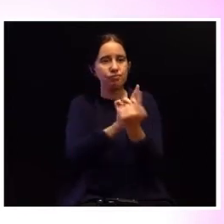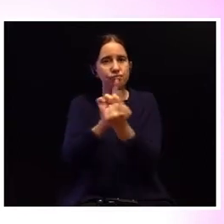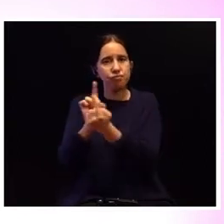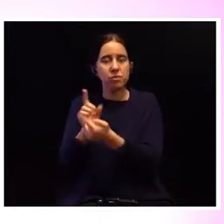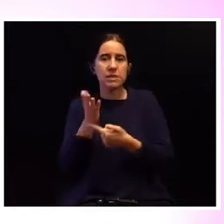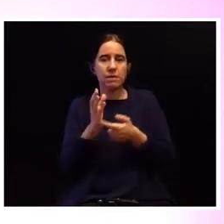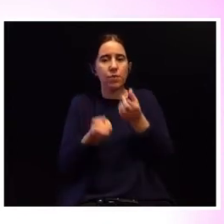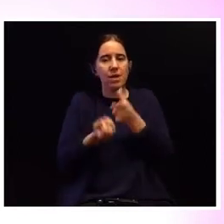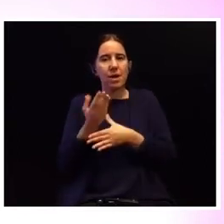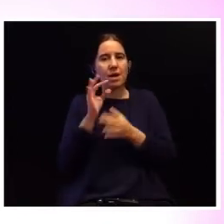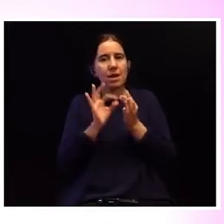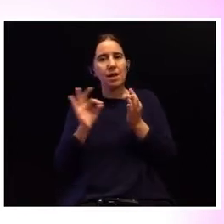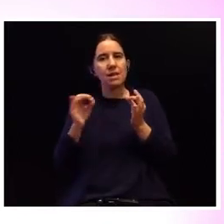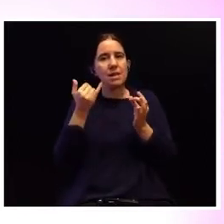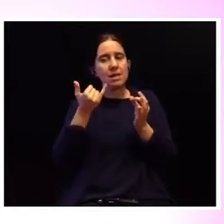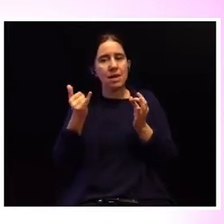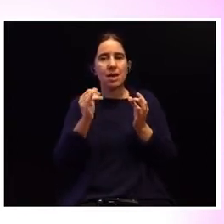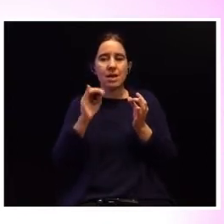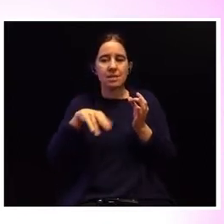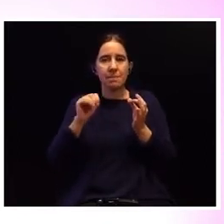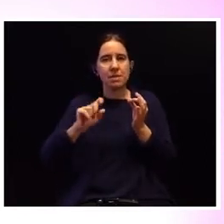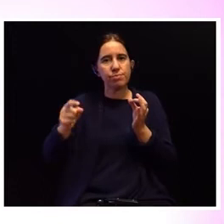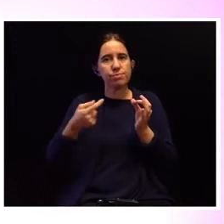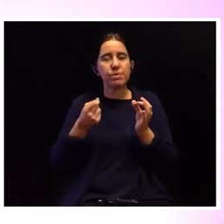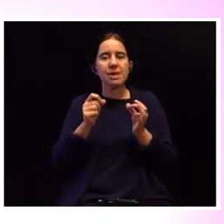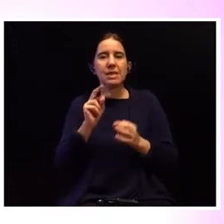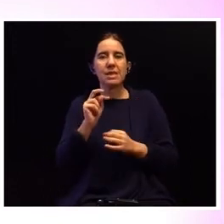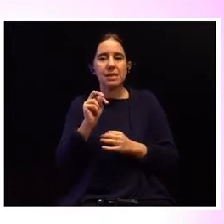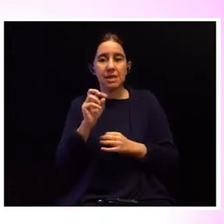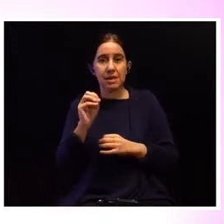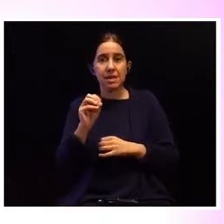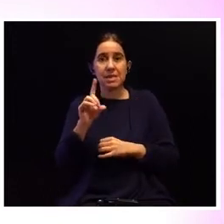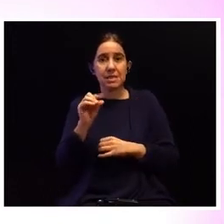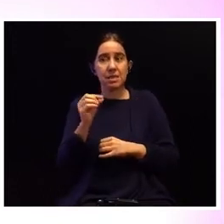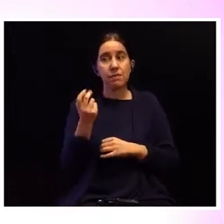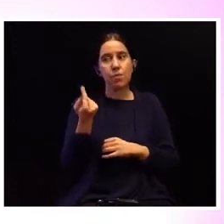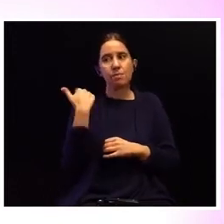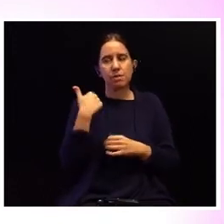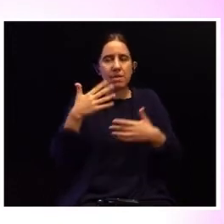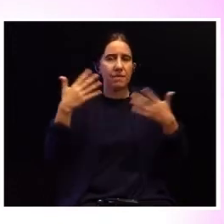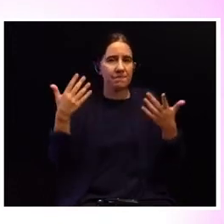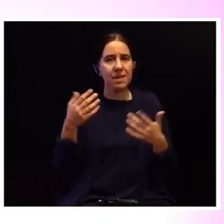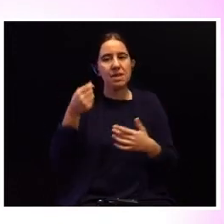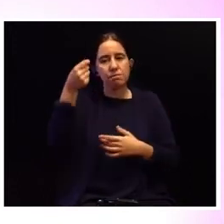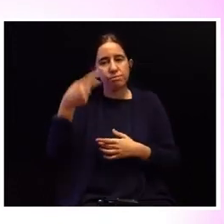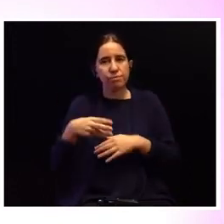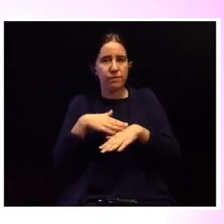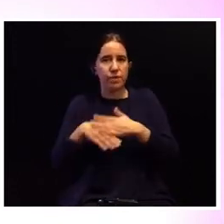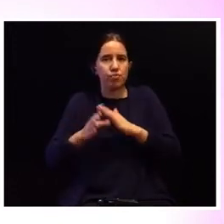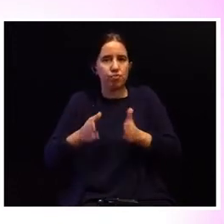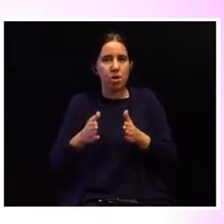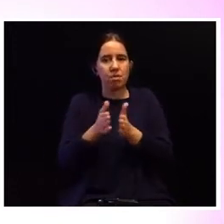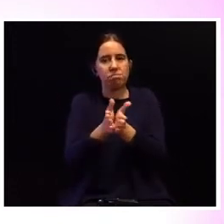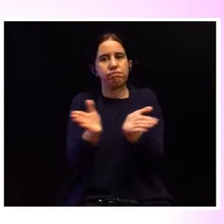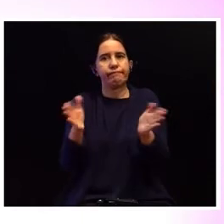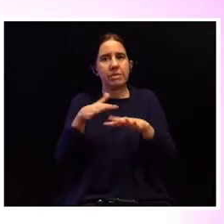criação da linha SMS 3060 no ano passado. Enfim, muito tem sido feito por esta vasta